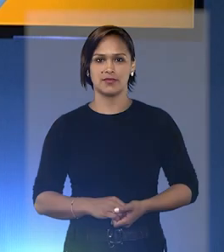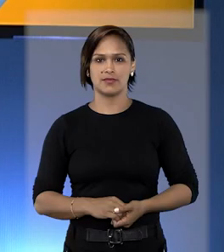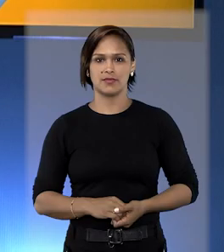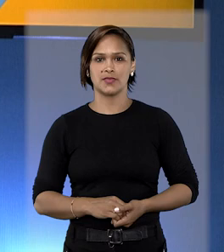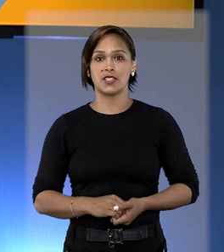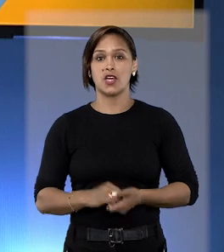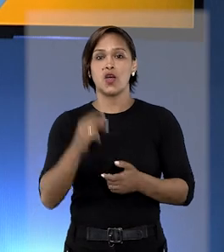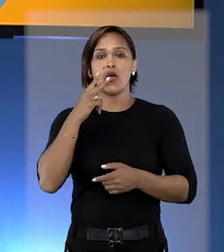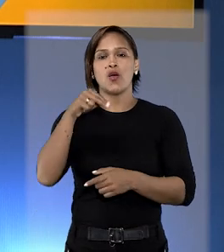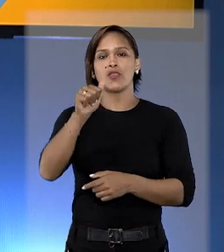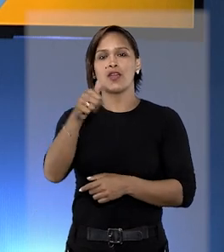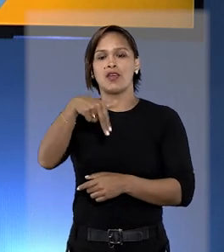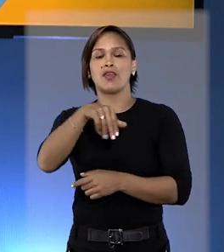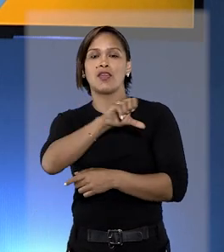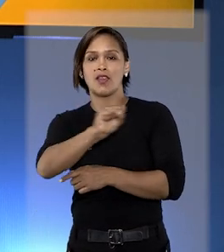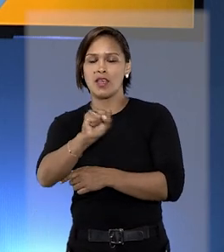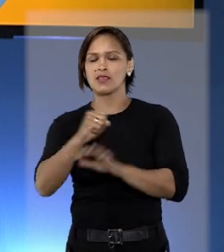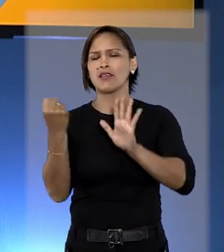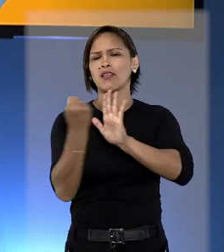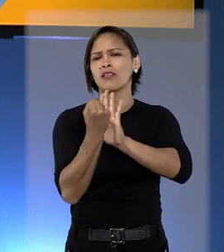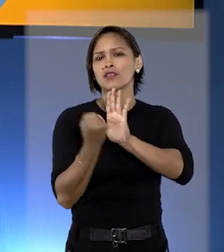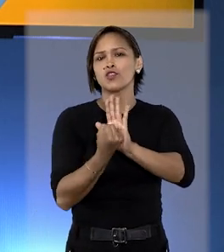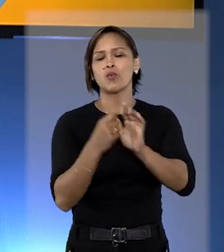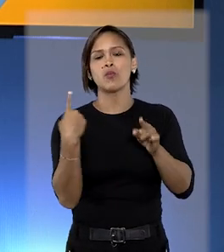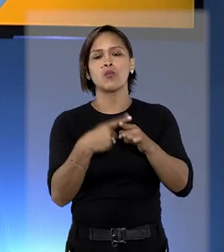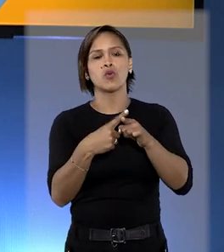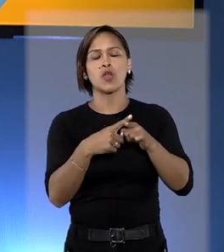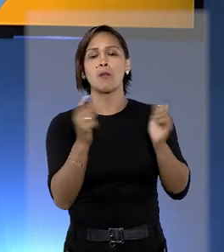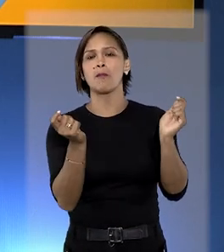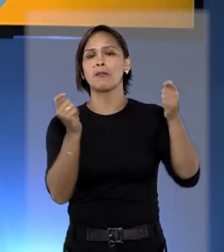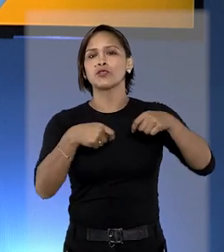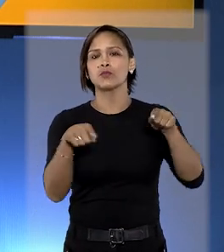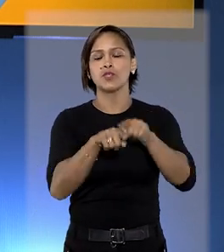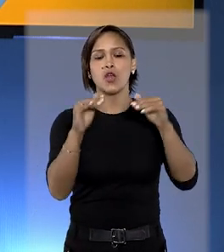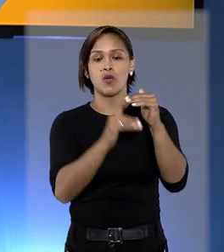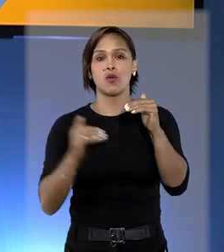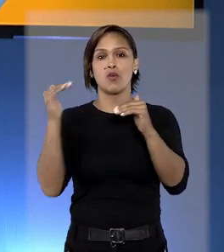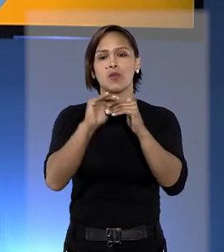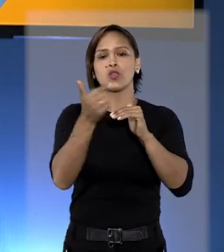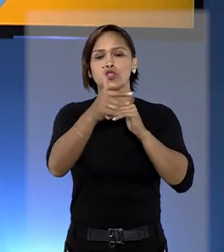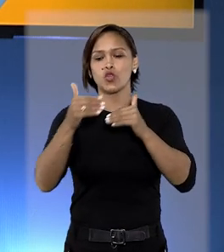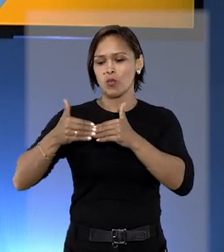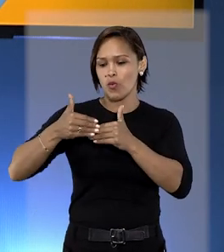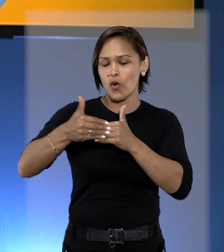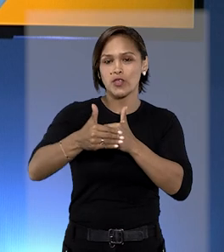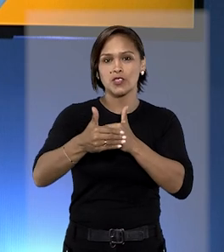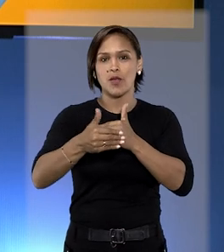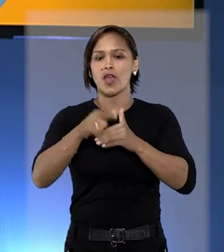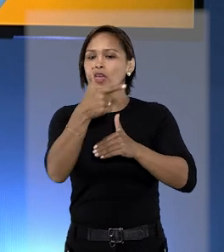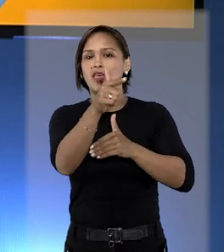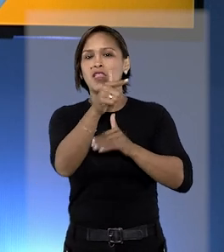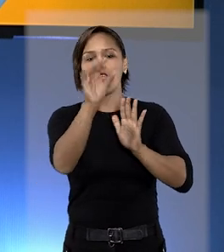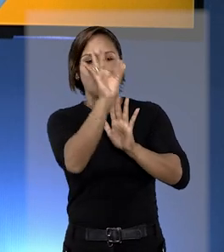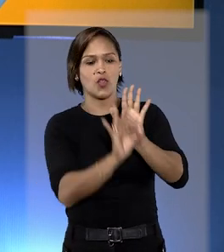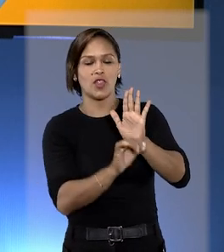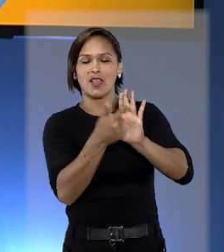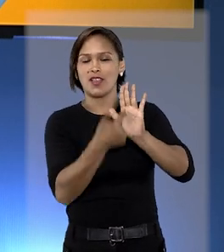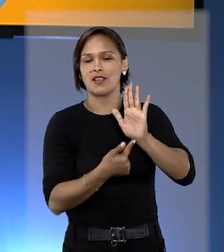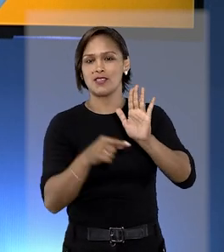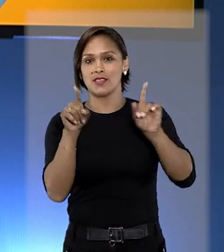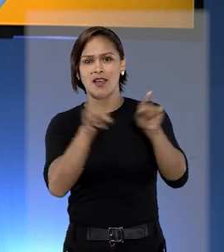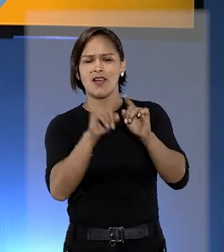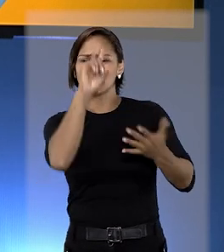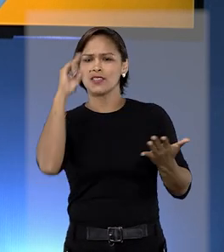Rol da ANS é taxativo, com possibilidades de cobertura de procedimentos não previstos na lista.